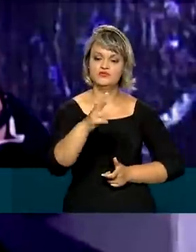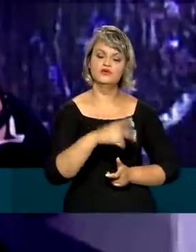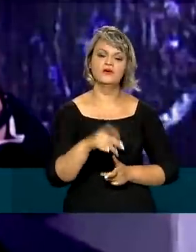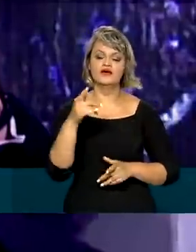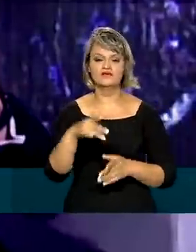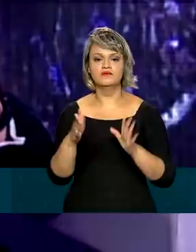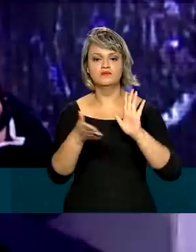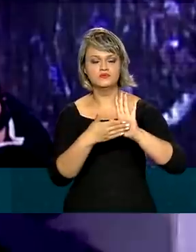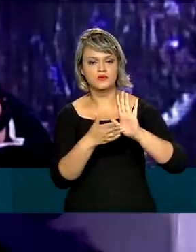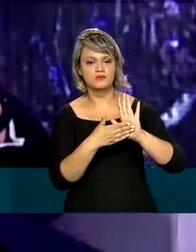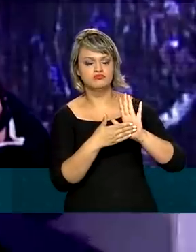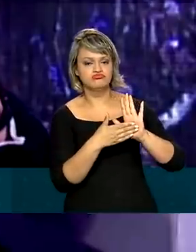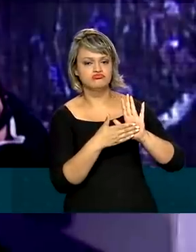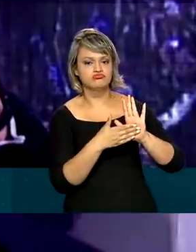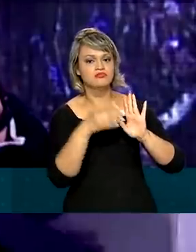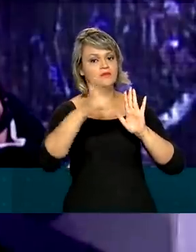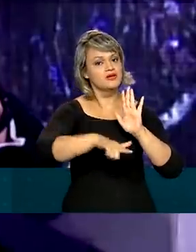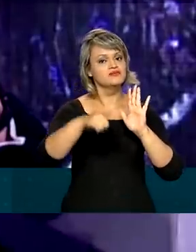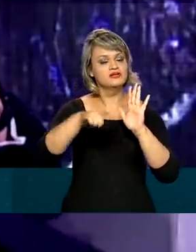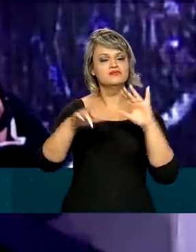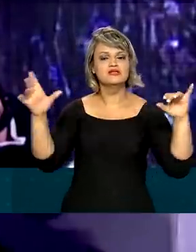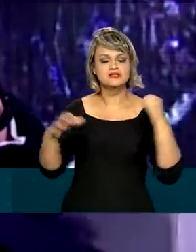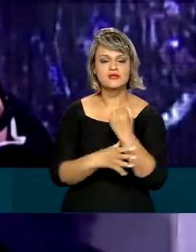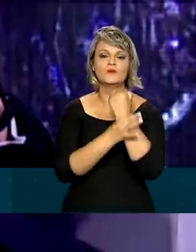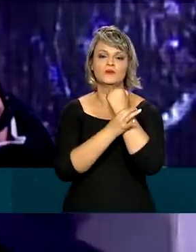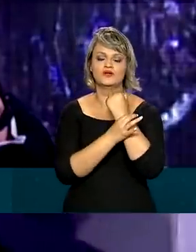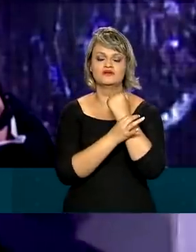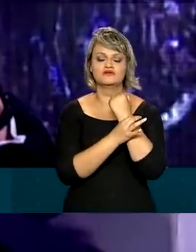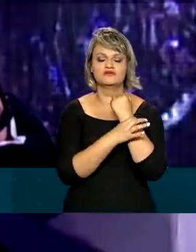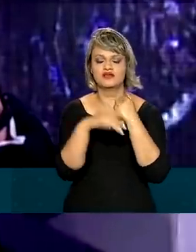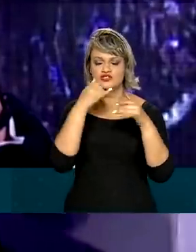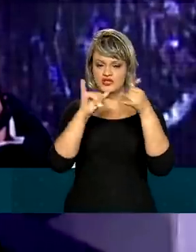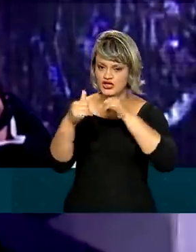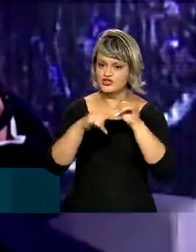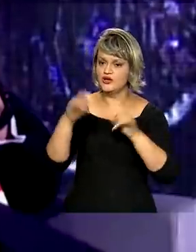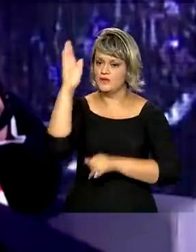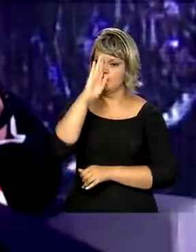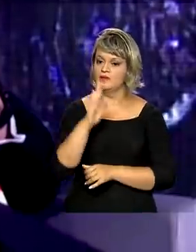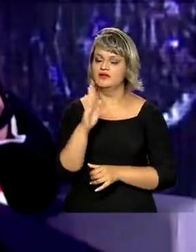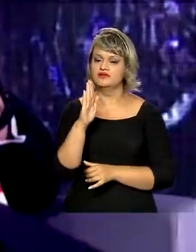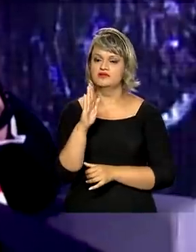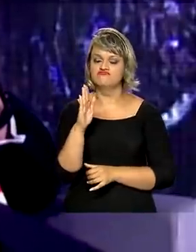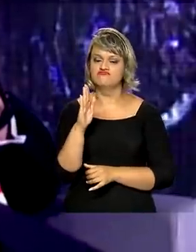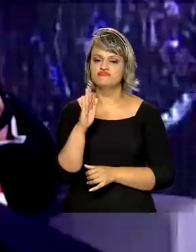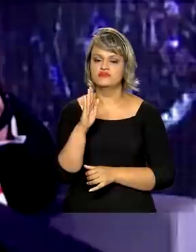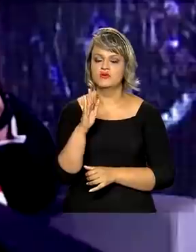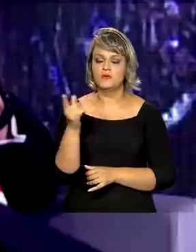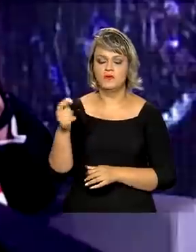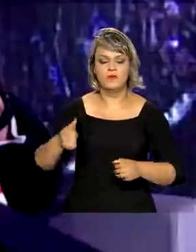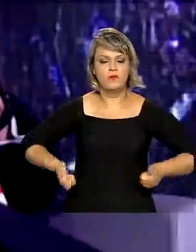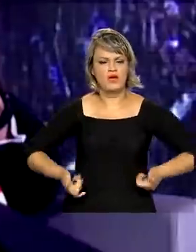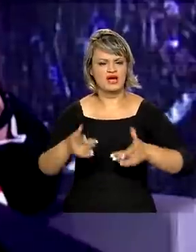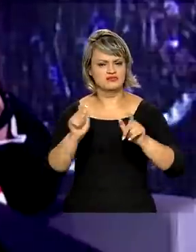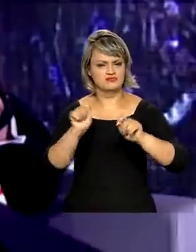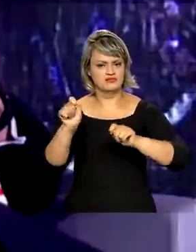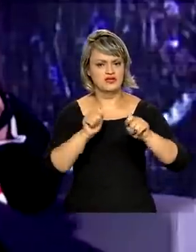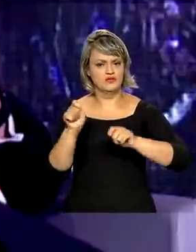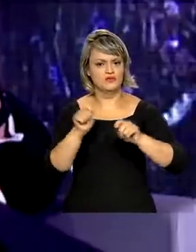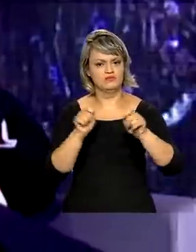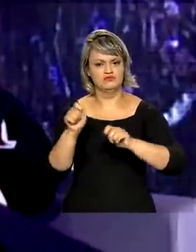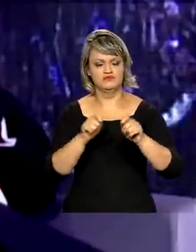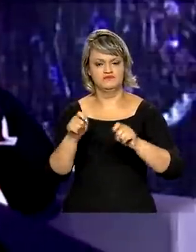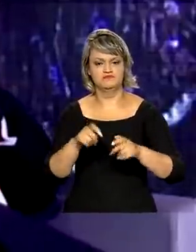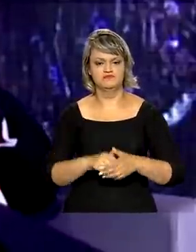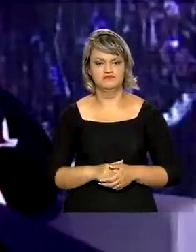oferecer cada vez mais segurança energética ao nosso país com um custo menor na geração